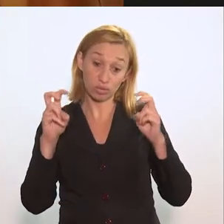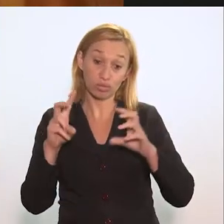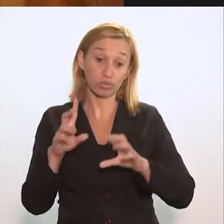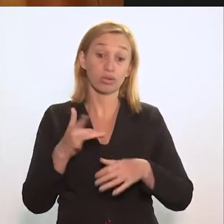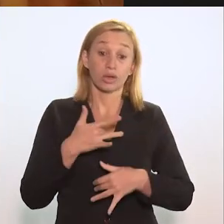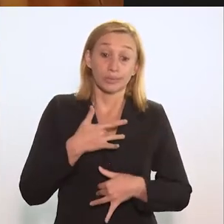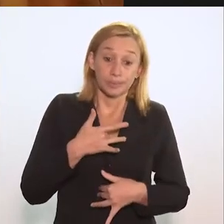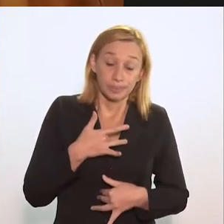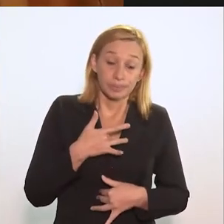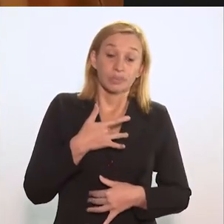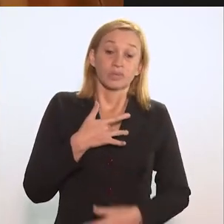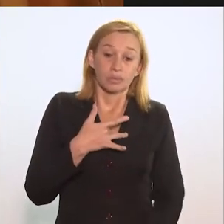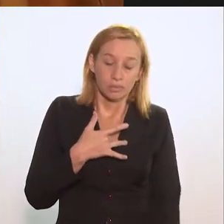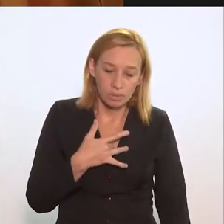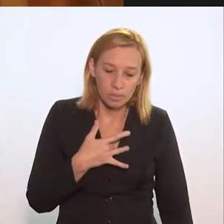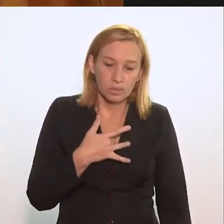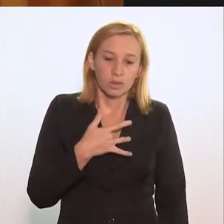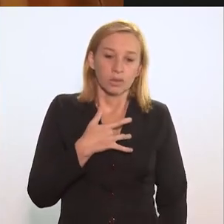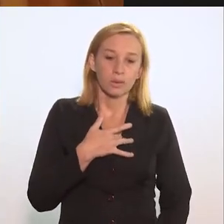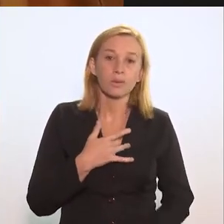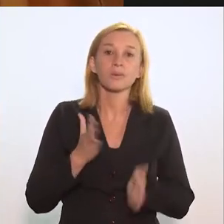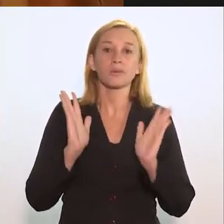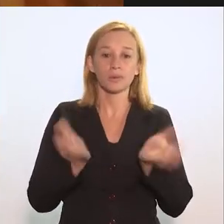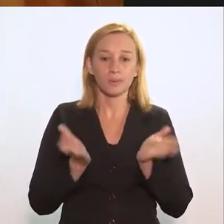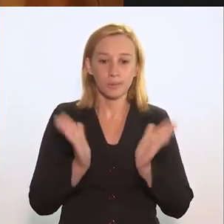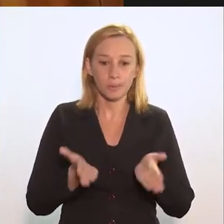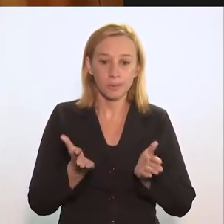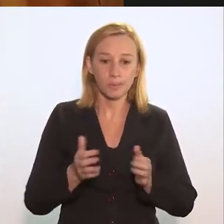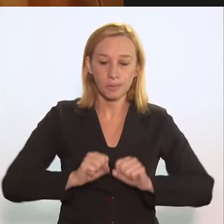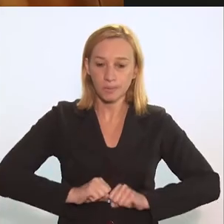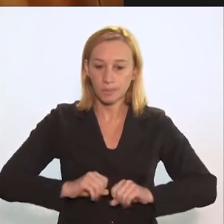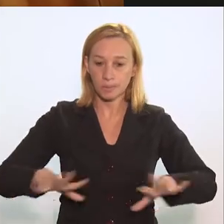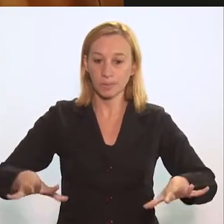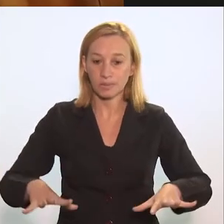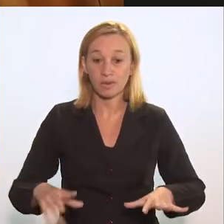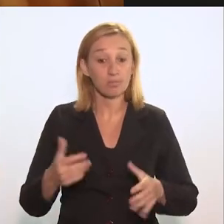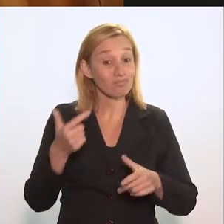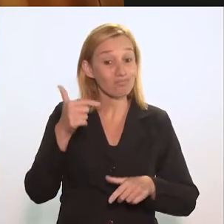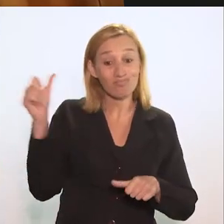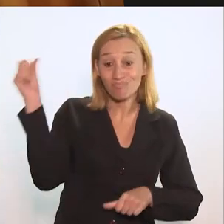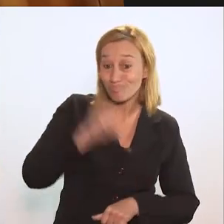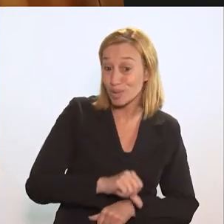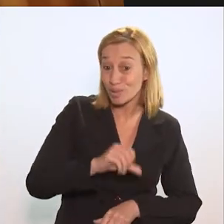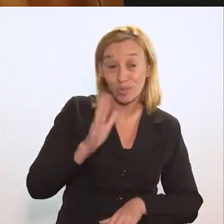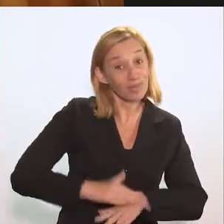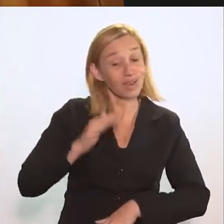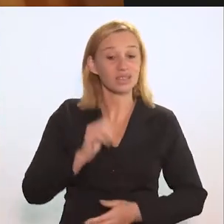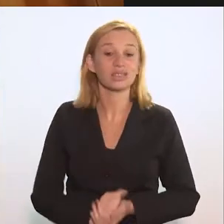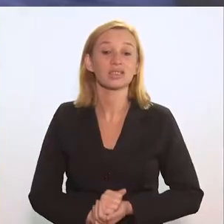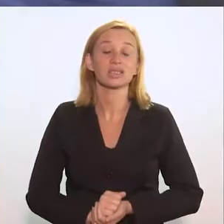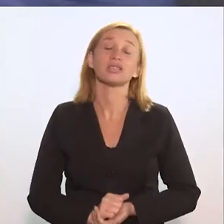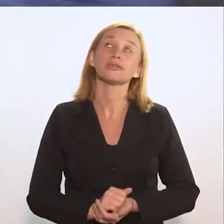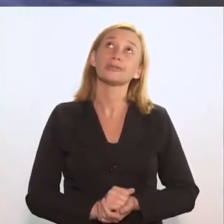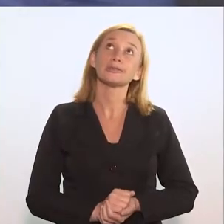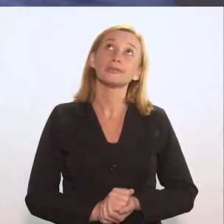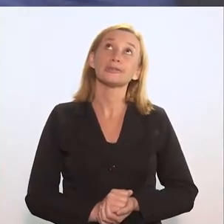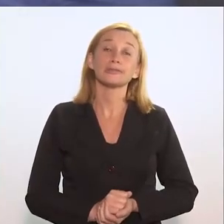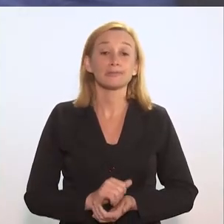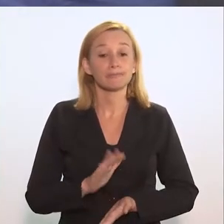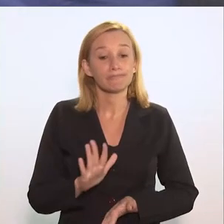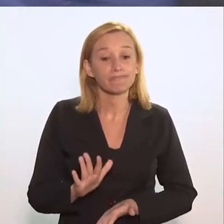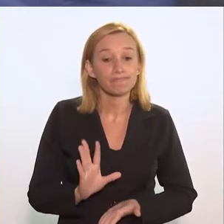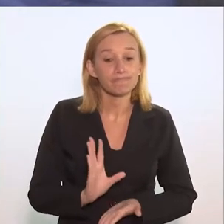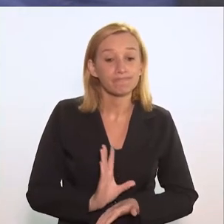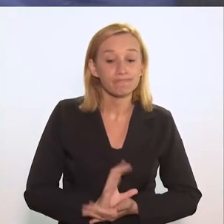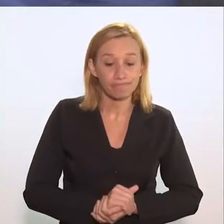recrudescendo os casos de tuberculose, e isso, no nível, hoje, com a epidemia da Covid, se agravou. Então, estima-se